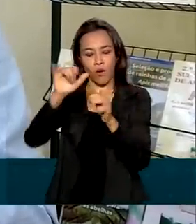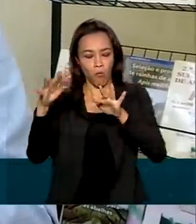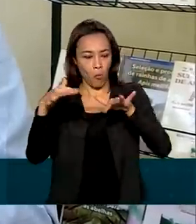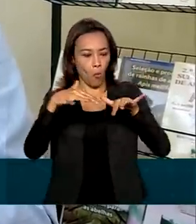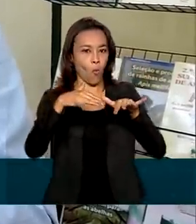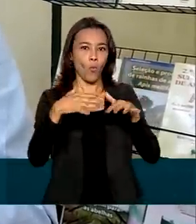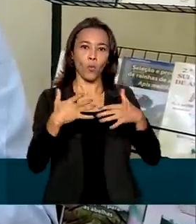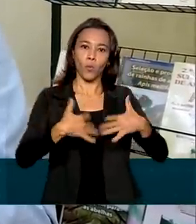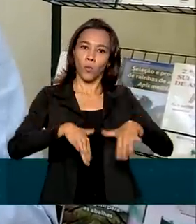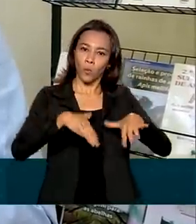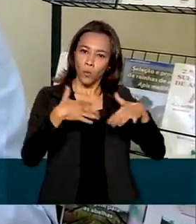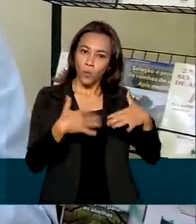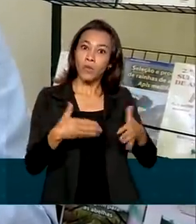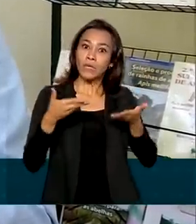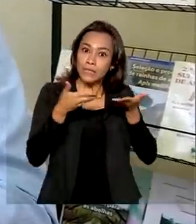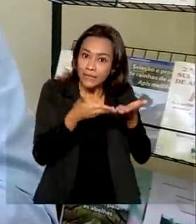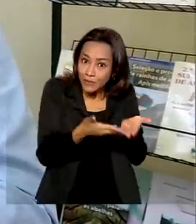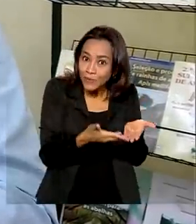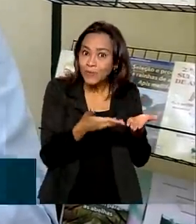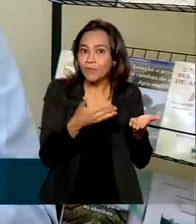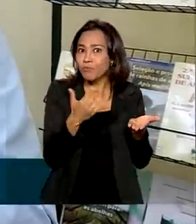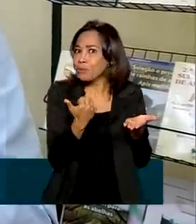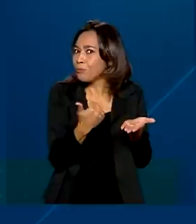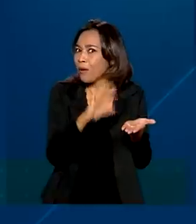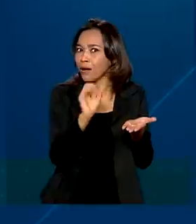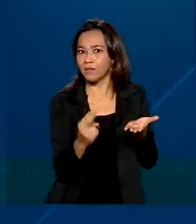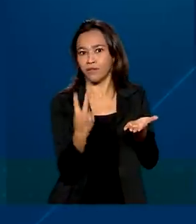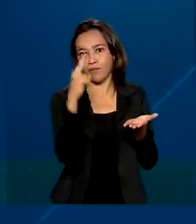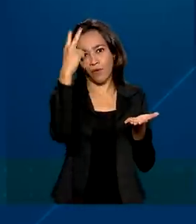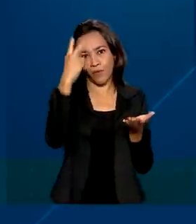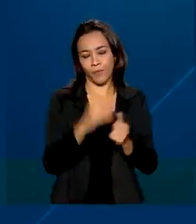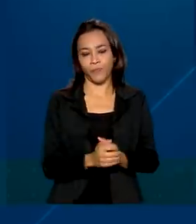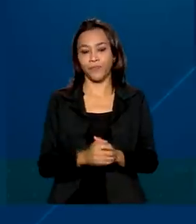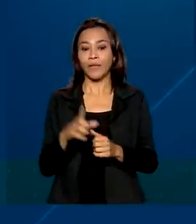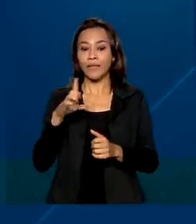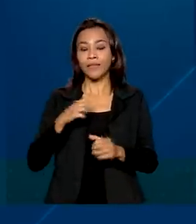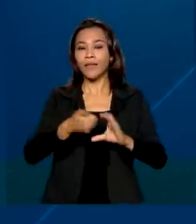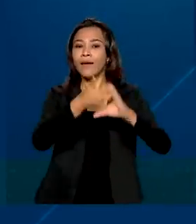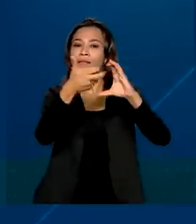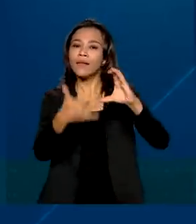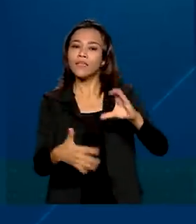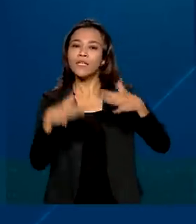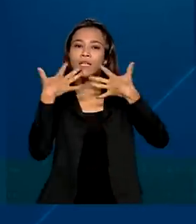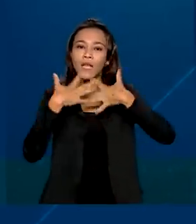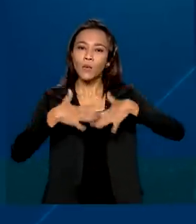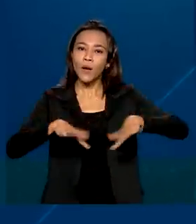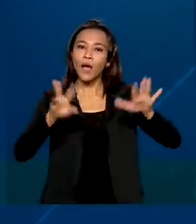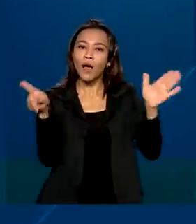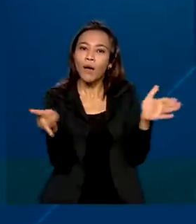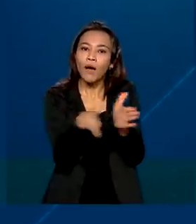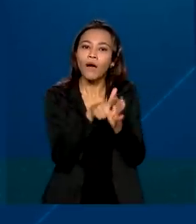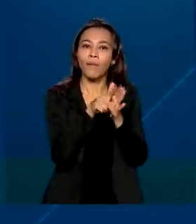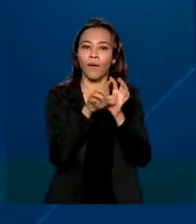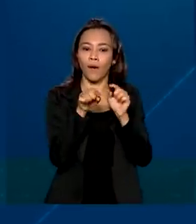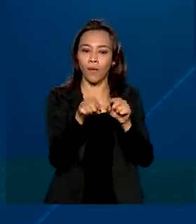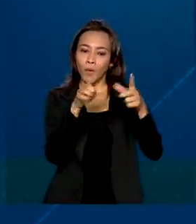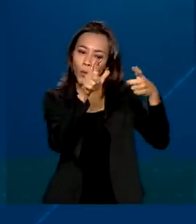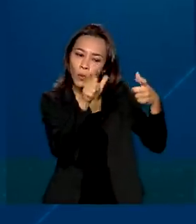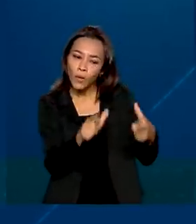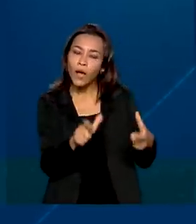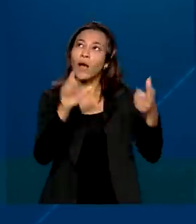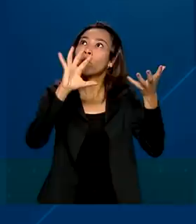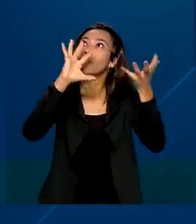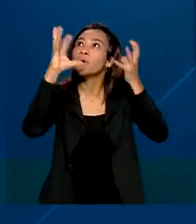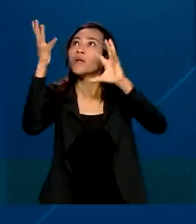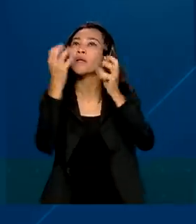passa a ter um produto ainda mais valorizado. Por ter características naturais tão próprias, como lugar, clima,